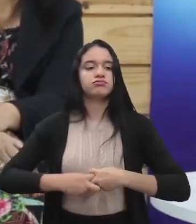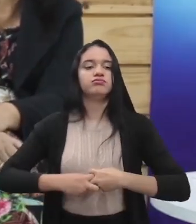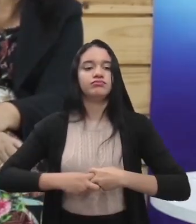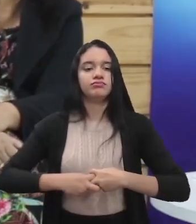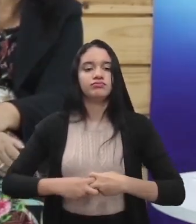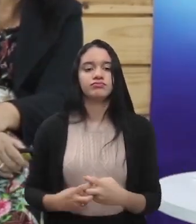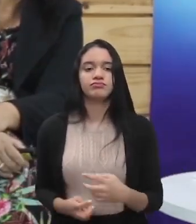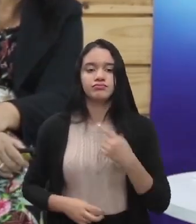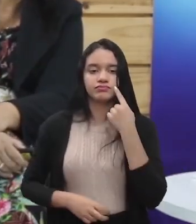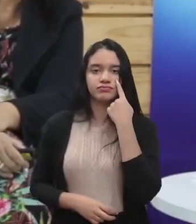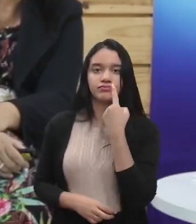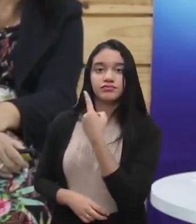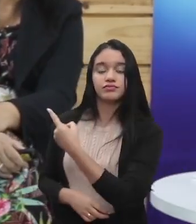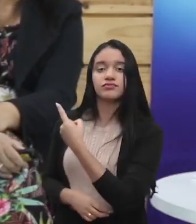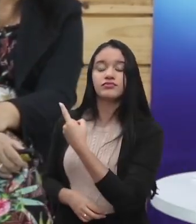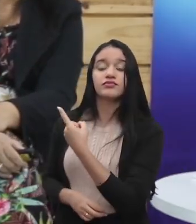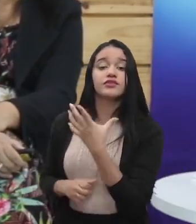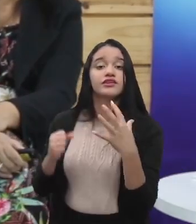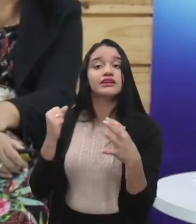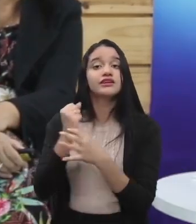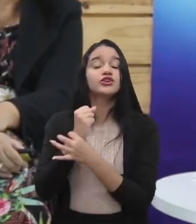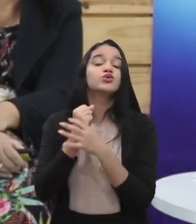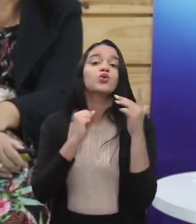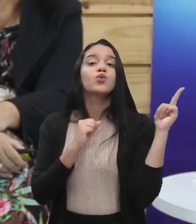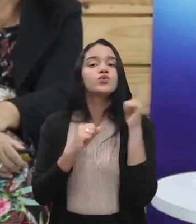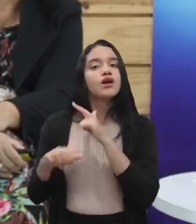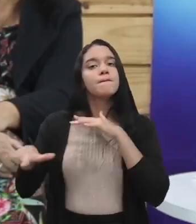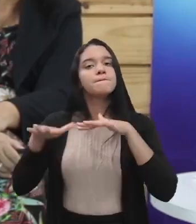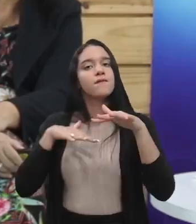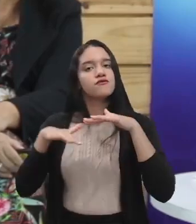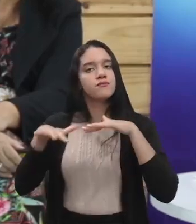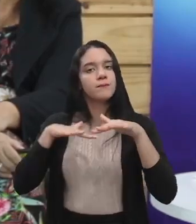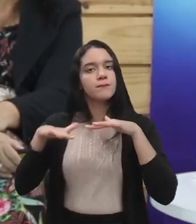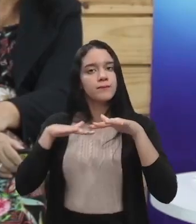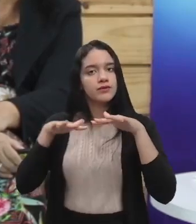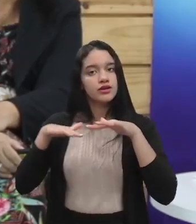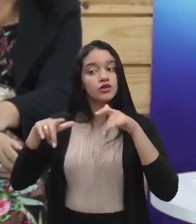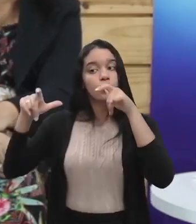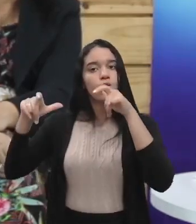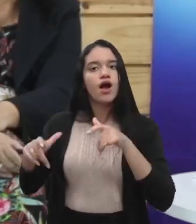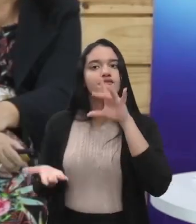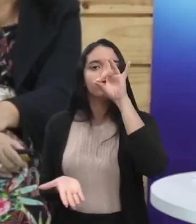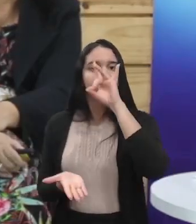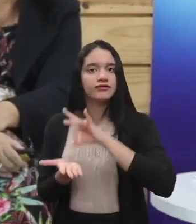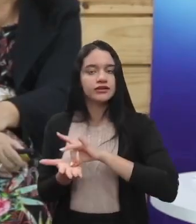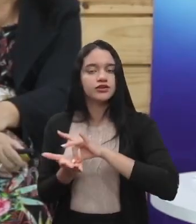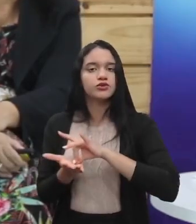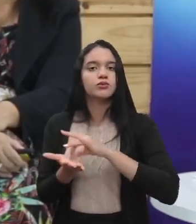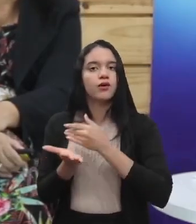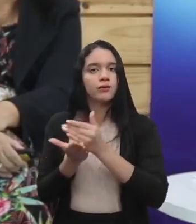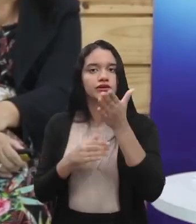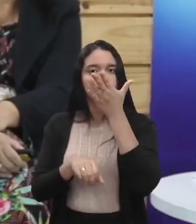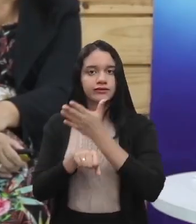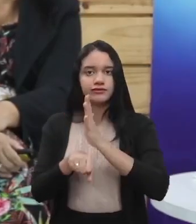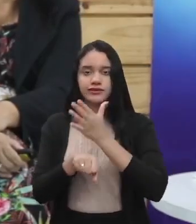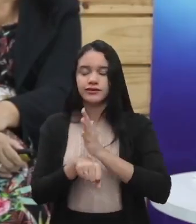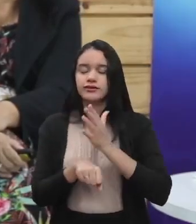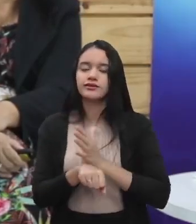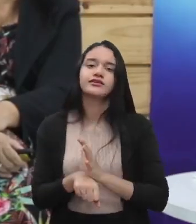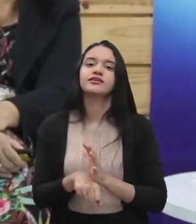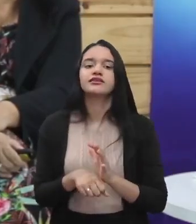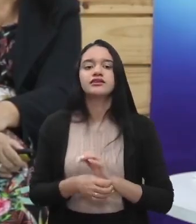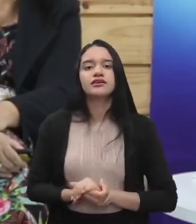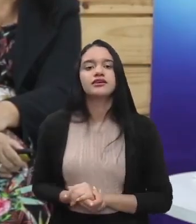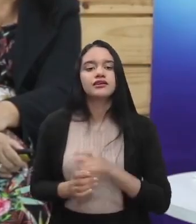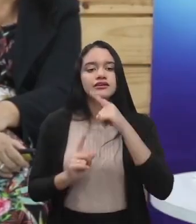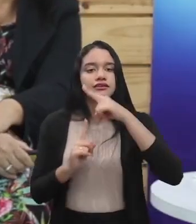E essa corda aqui vai garantir que ele consiga se movimentar num ponto fixo para a execução da atividade. Esse